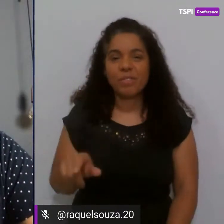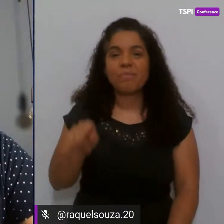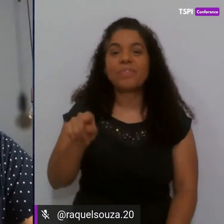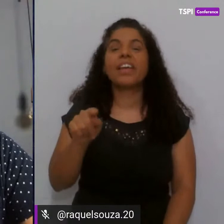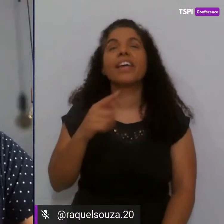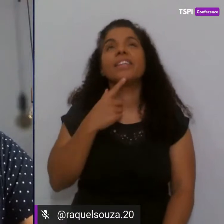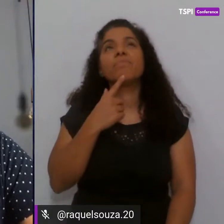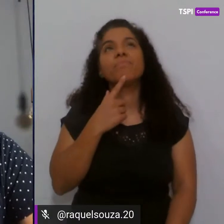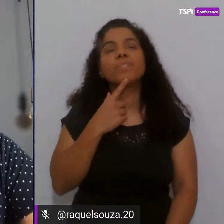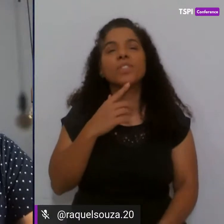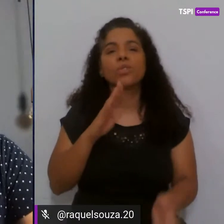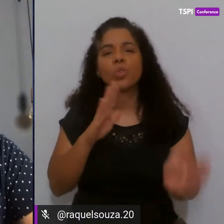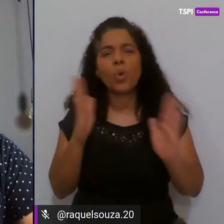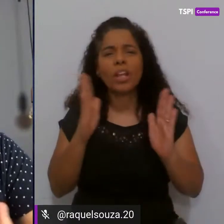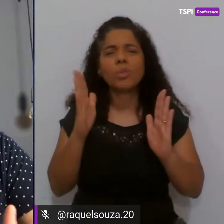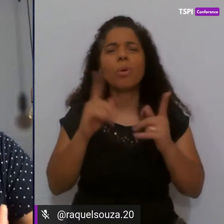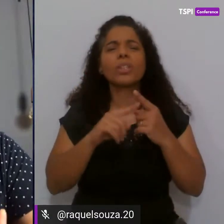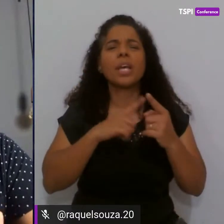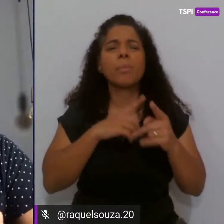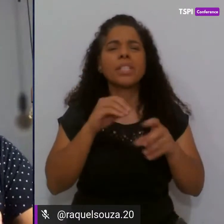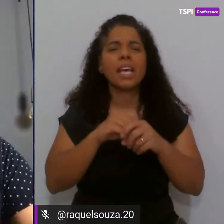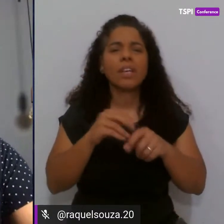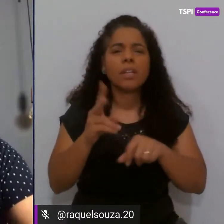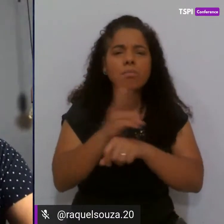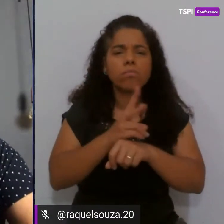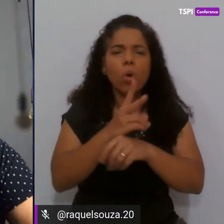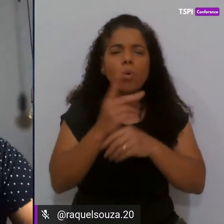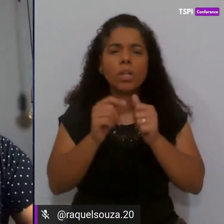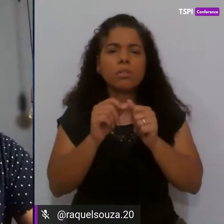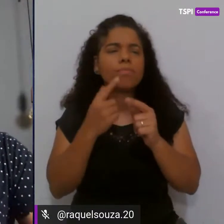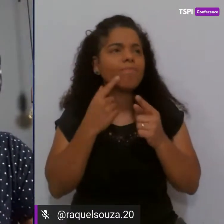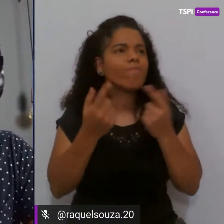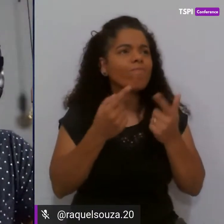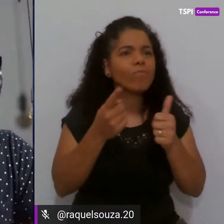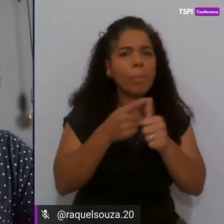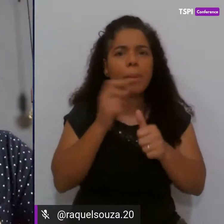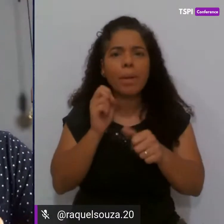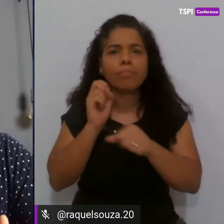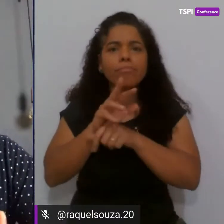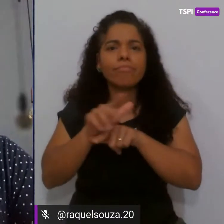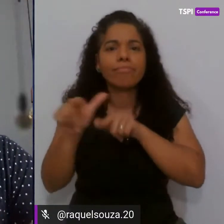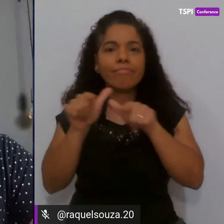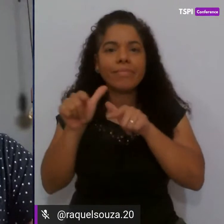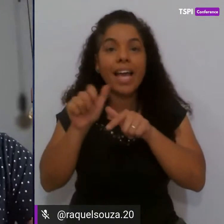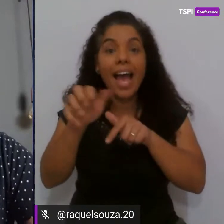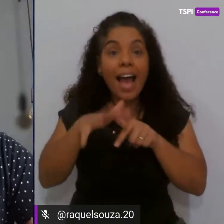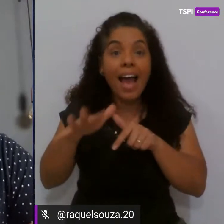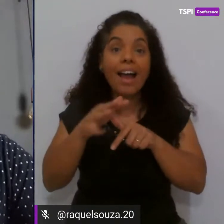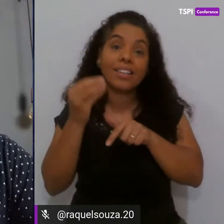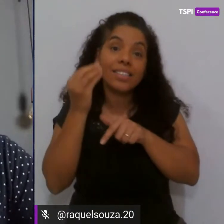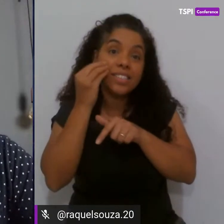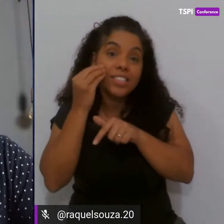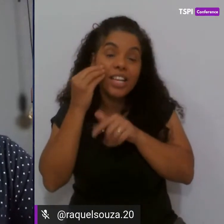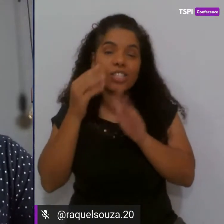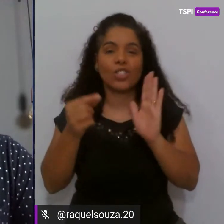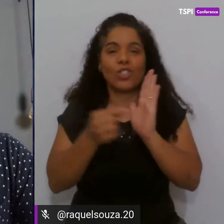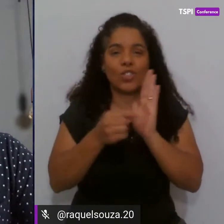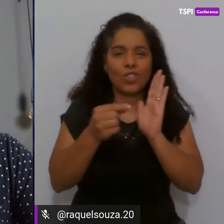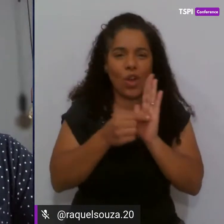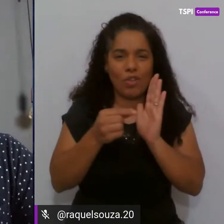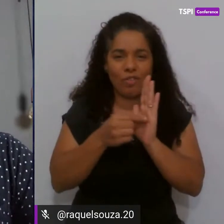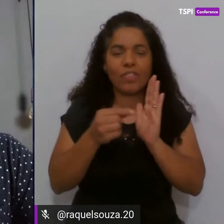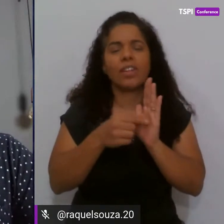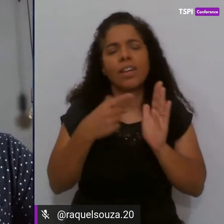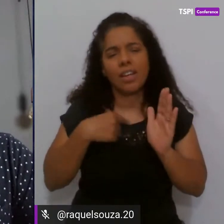durante um bom tempo ele esteve ali procurando a sua primeira oportunidade dentro da área de testes de software eu me lembro que